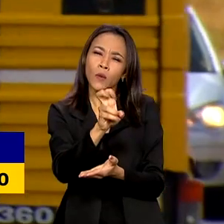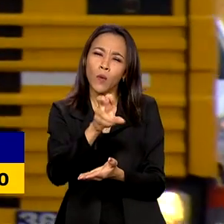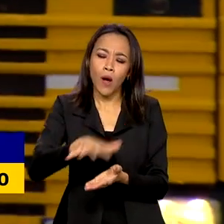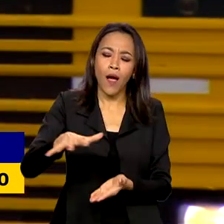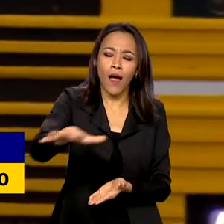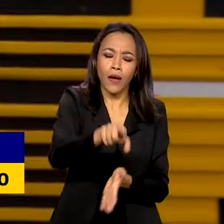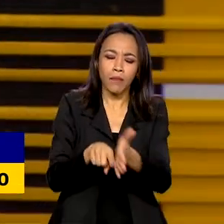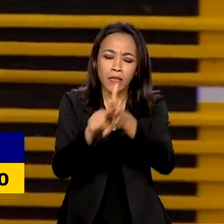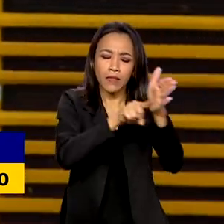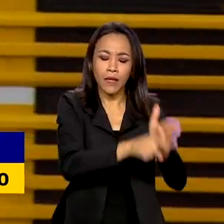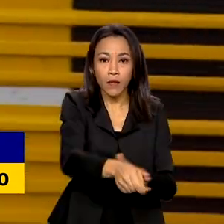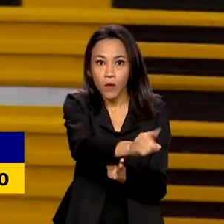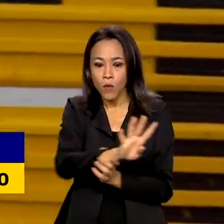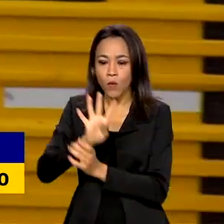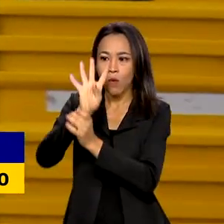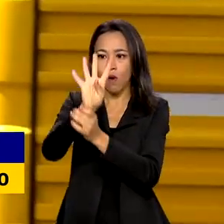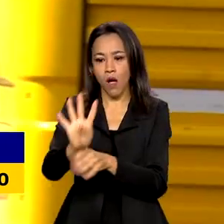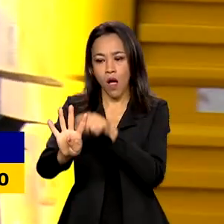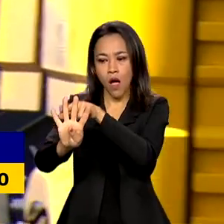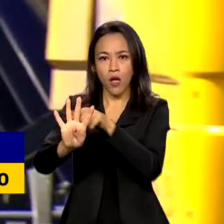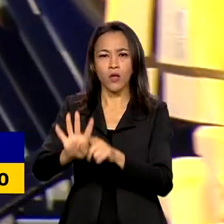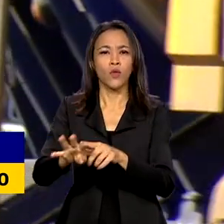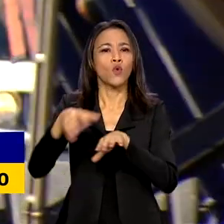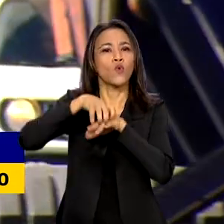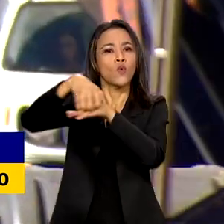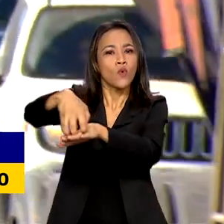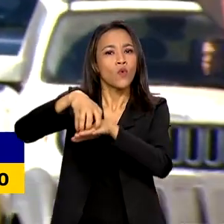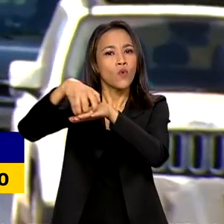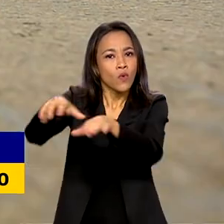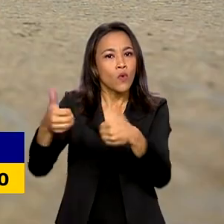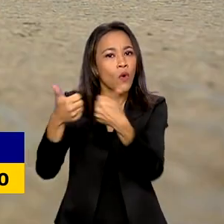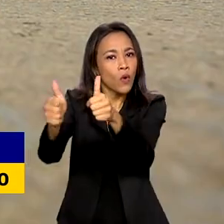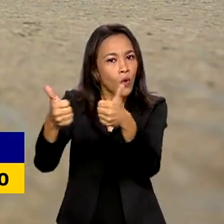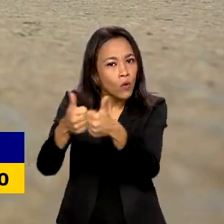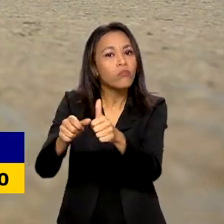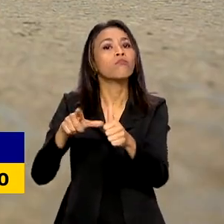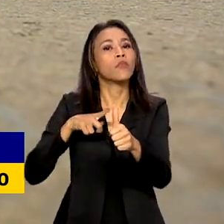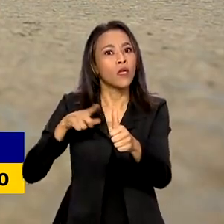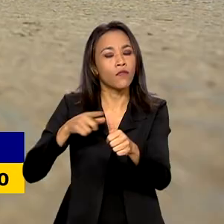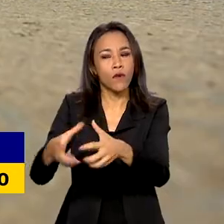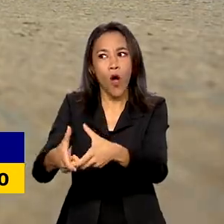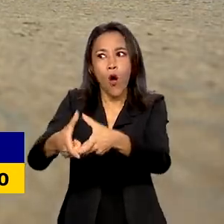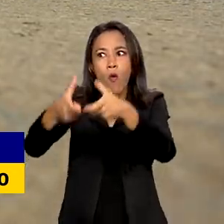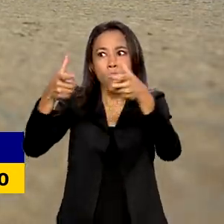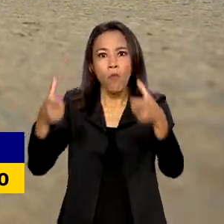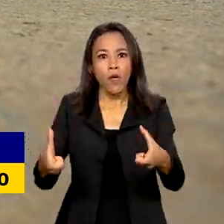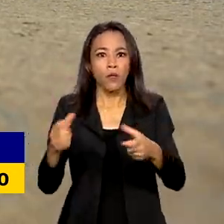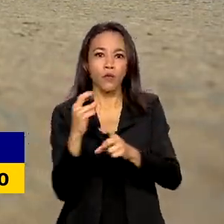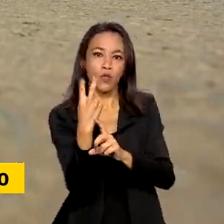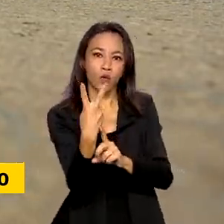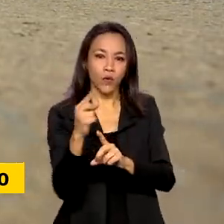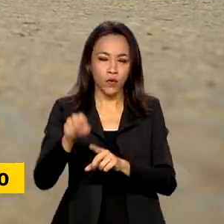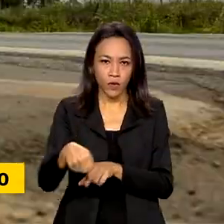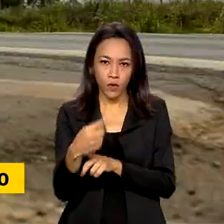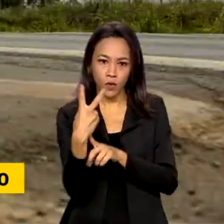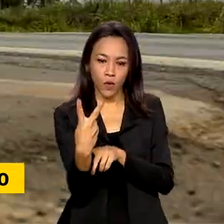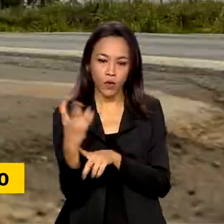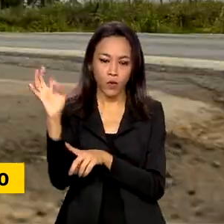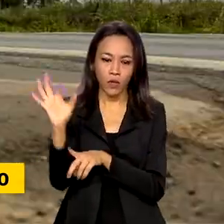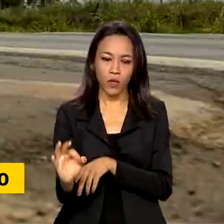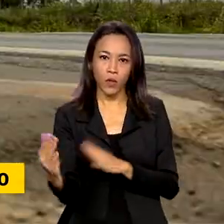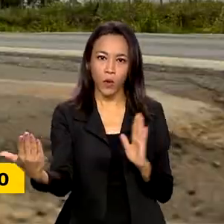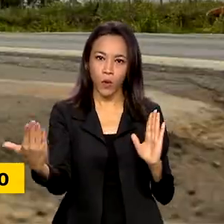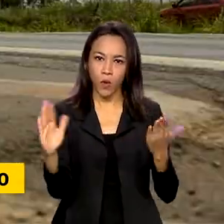IBGE, com destaque para os transportes de passageiros e de cargas, que teve crescimento de 2,2% na